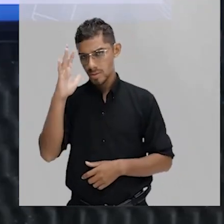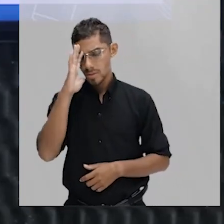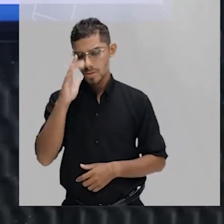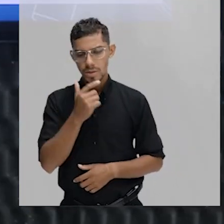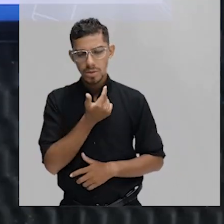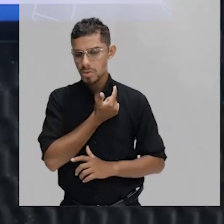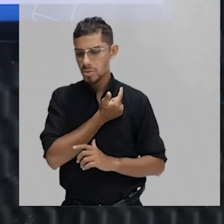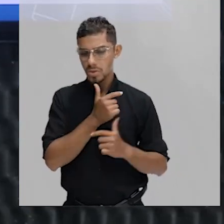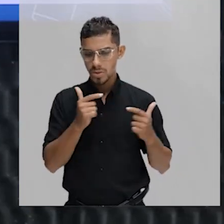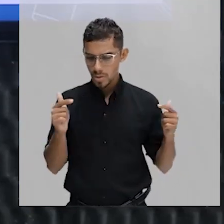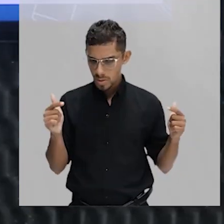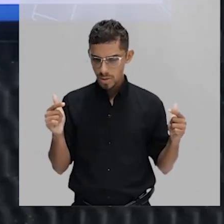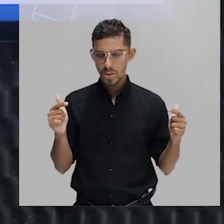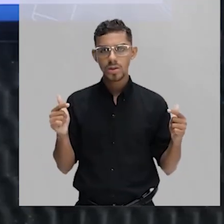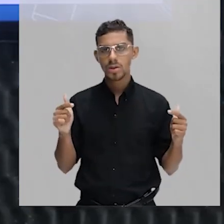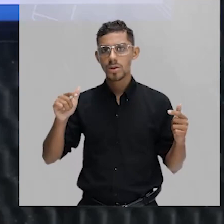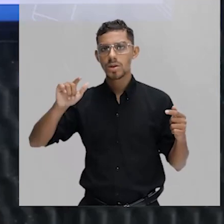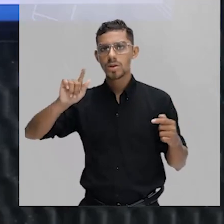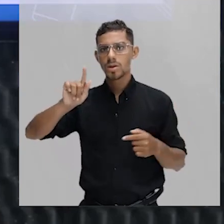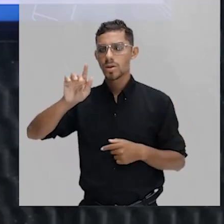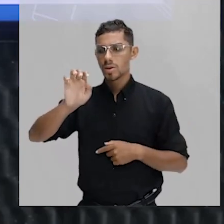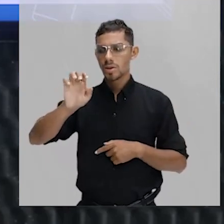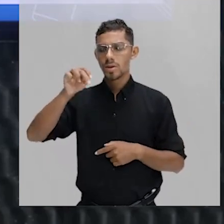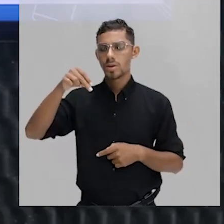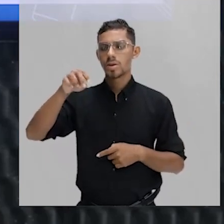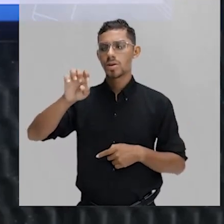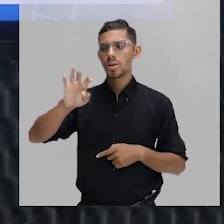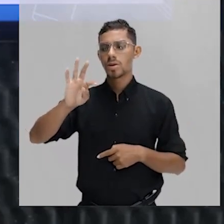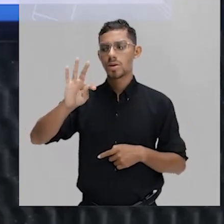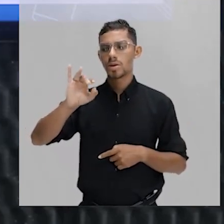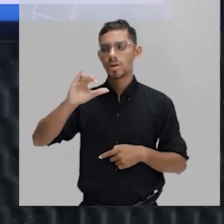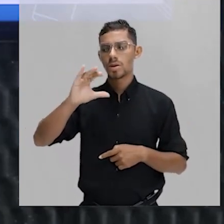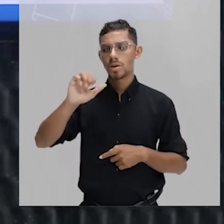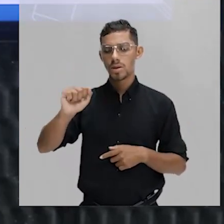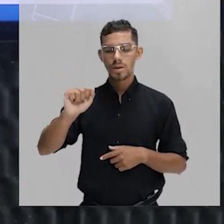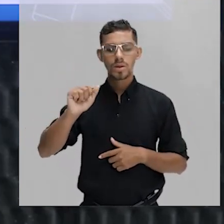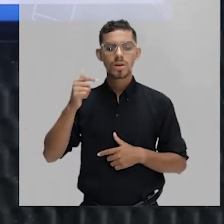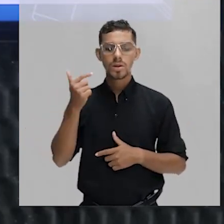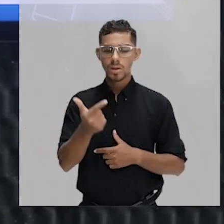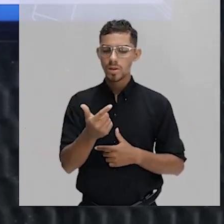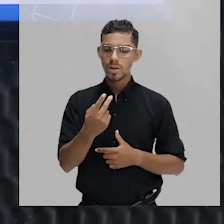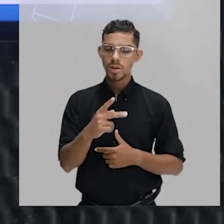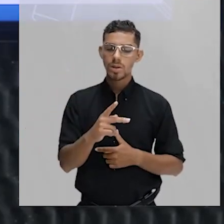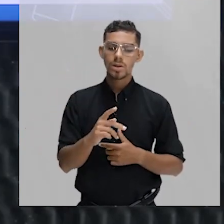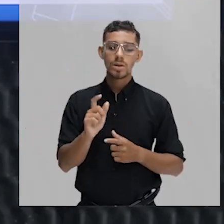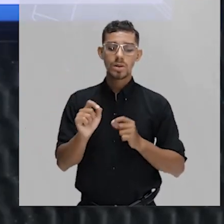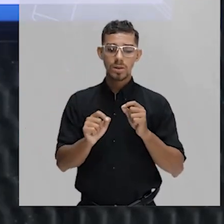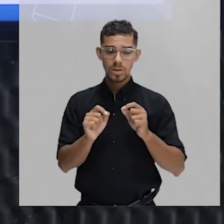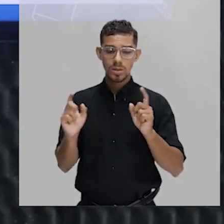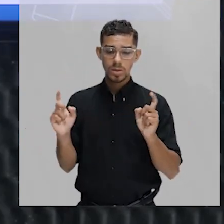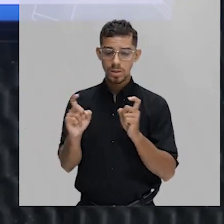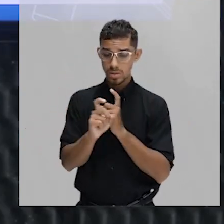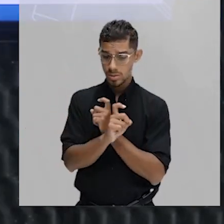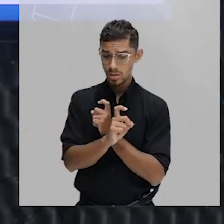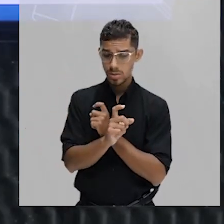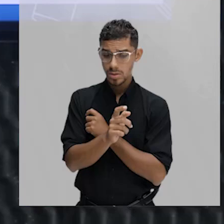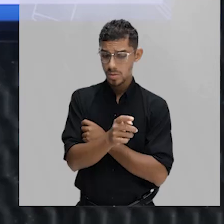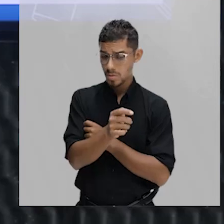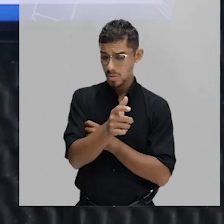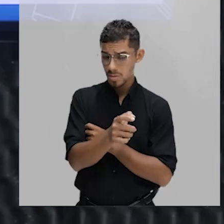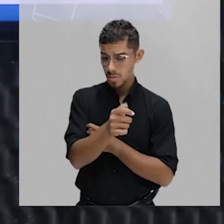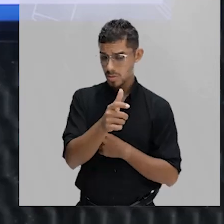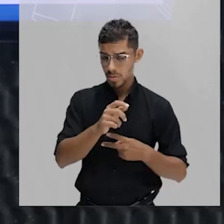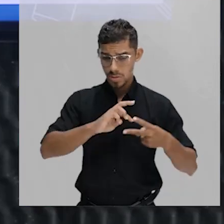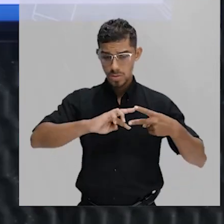sem informação genética. Ela praticamente não teria nenhuma informação. Então, como a bactéria tem pouco DNA,